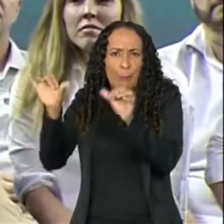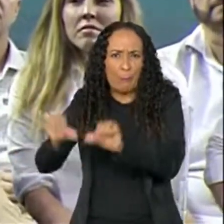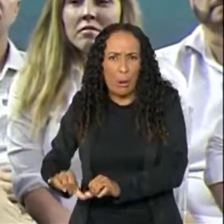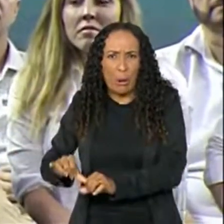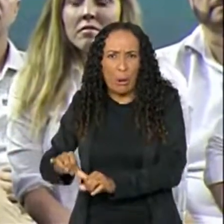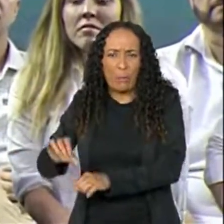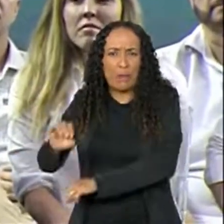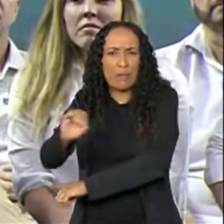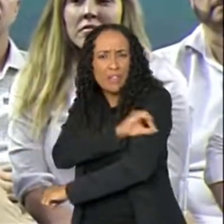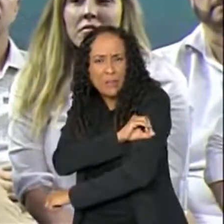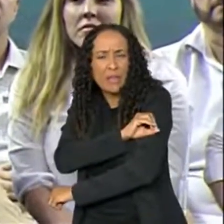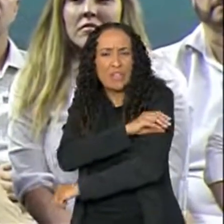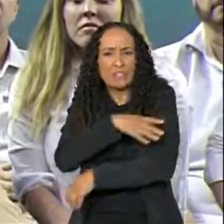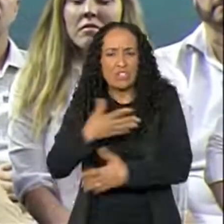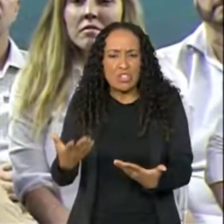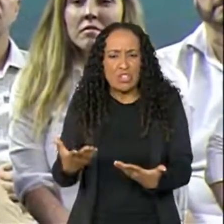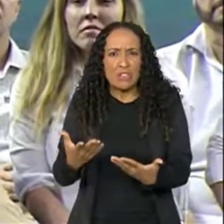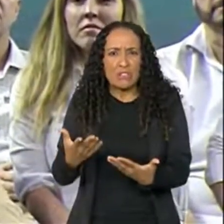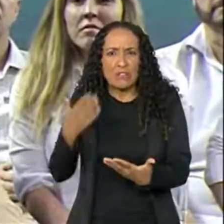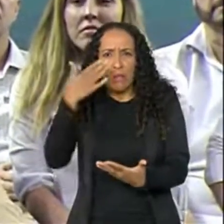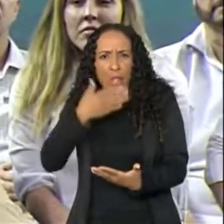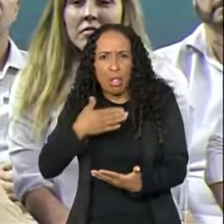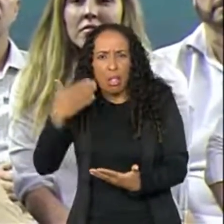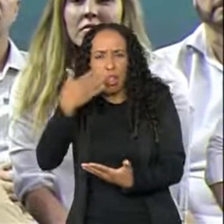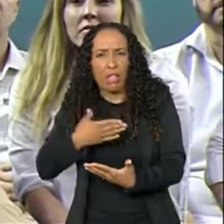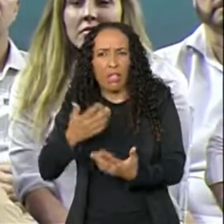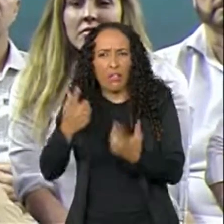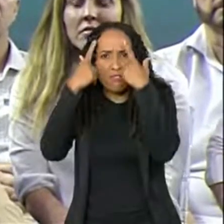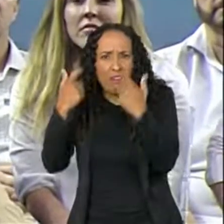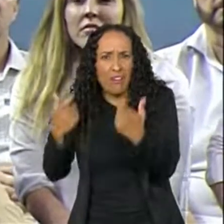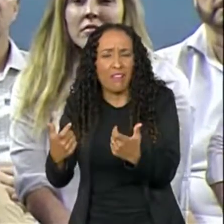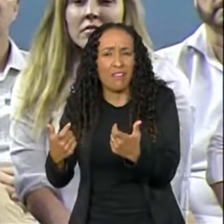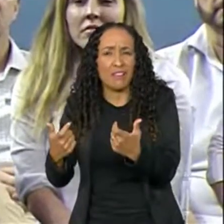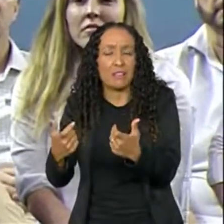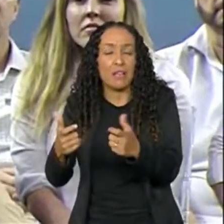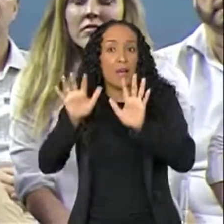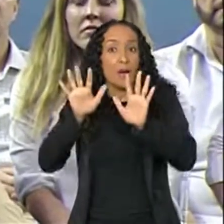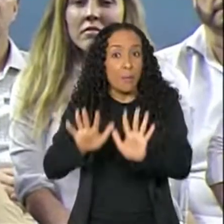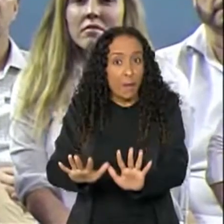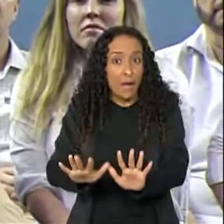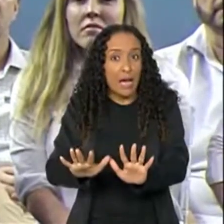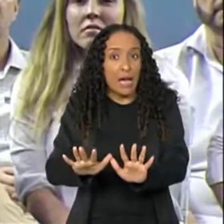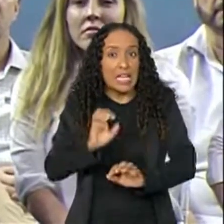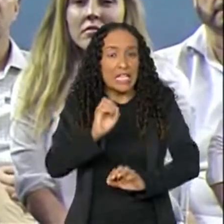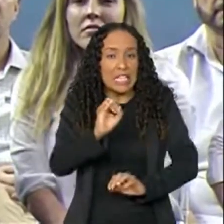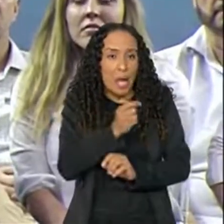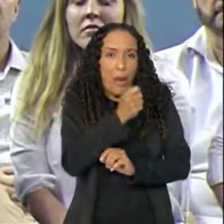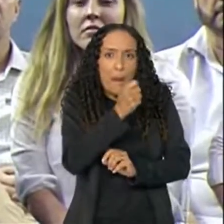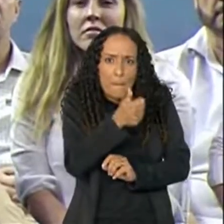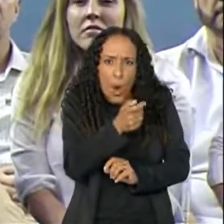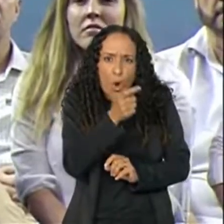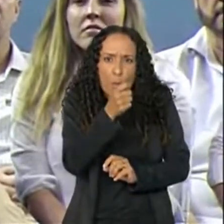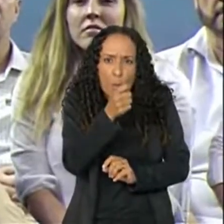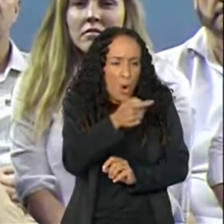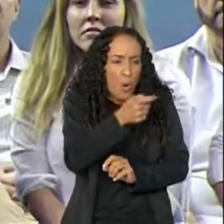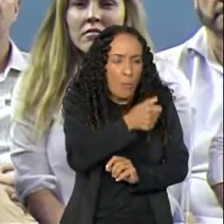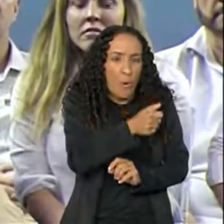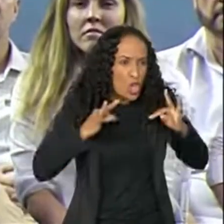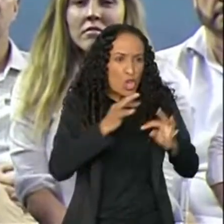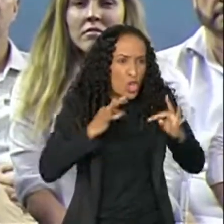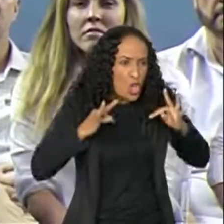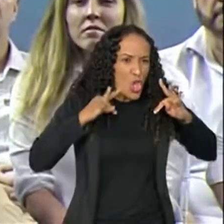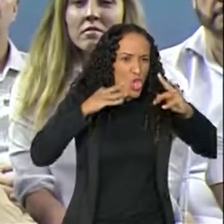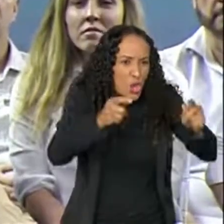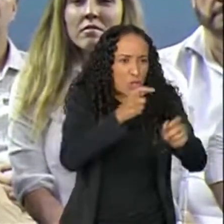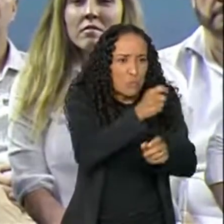analfabetismo, prostituição e violência. Agora um pouco de dinheiro na mão de todos